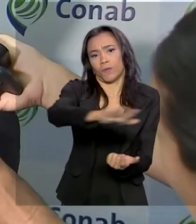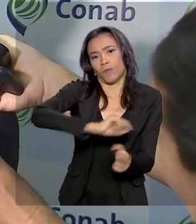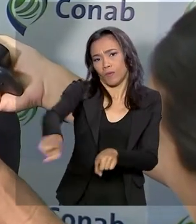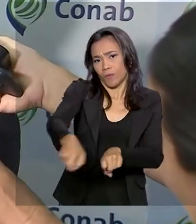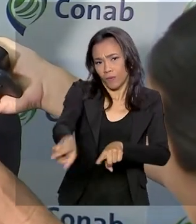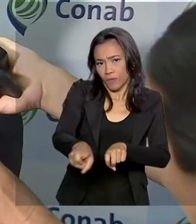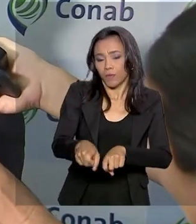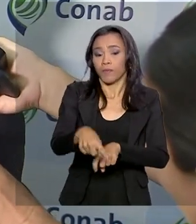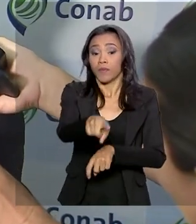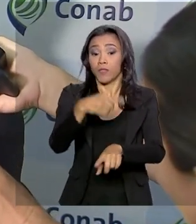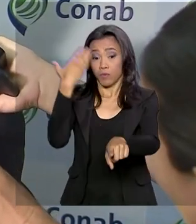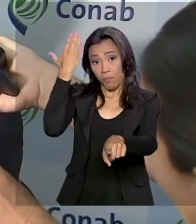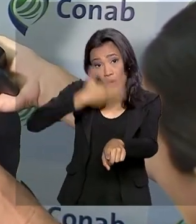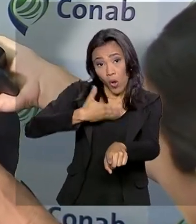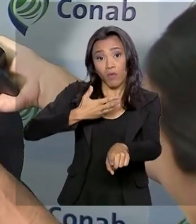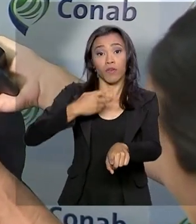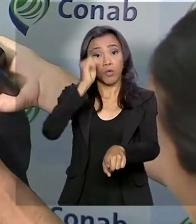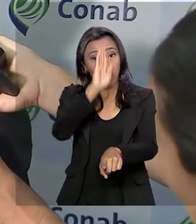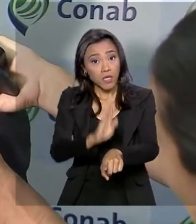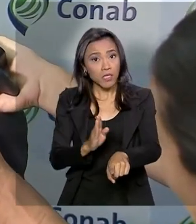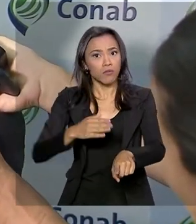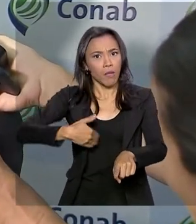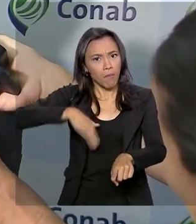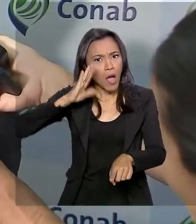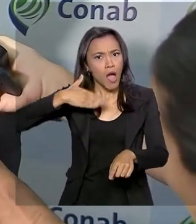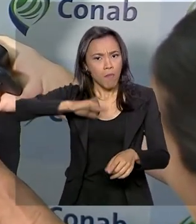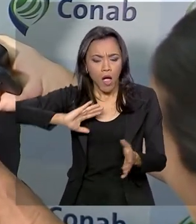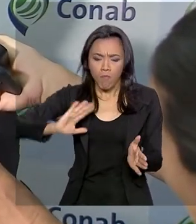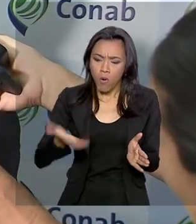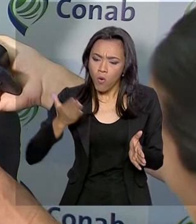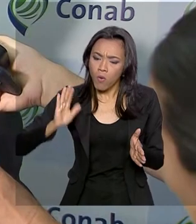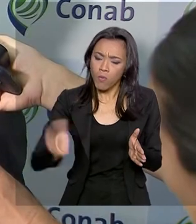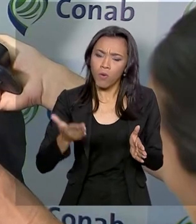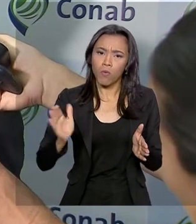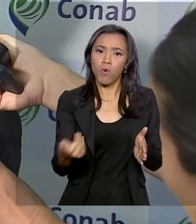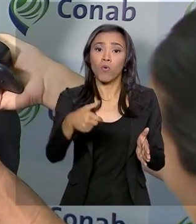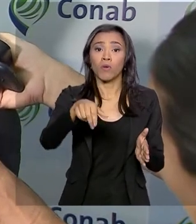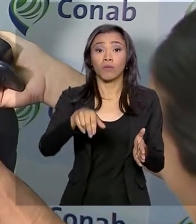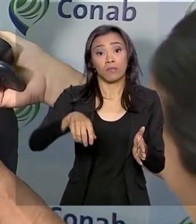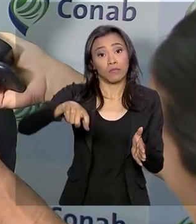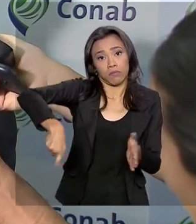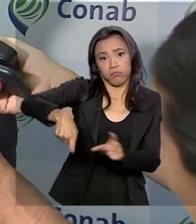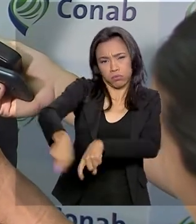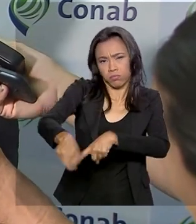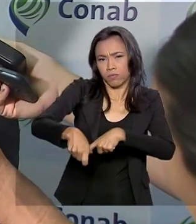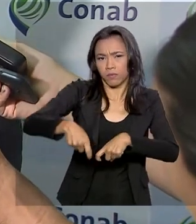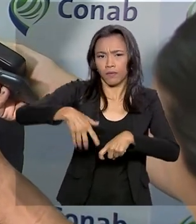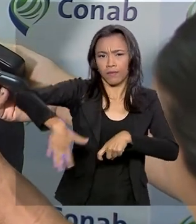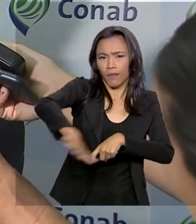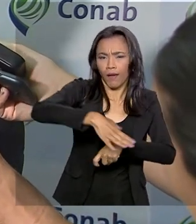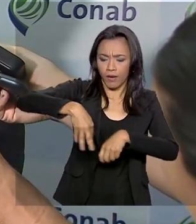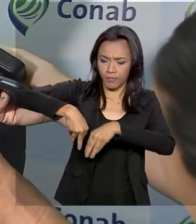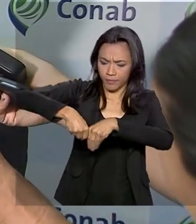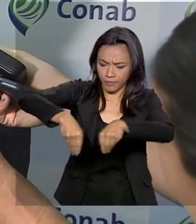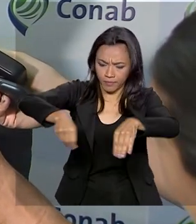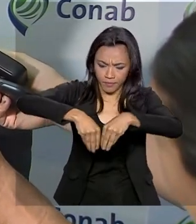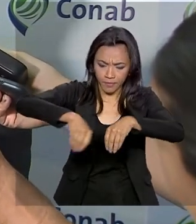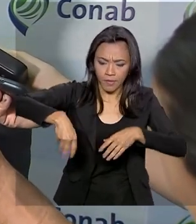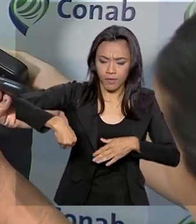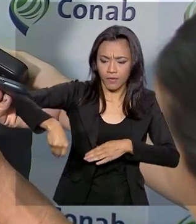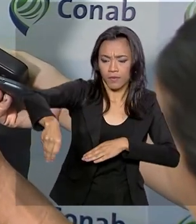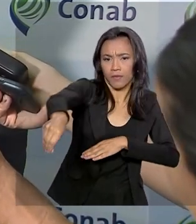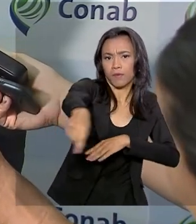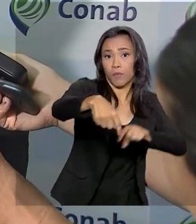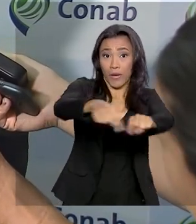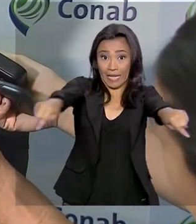produtivo, produzindo mais por hectare. Então, acho que os dados aqui ficam bem nítidos, como